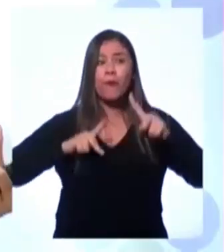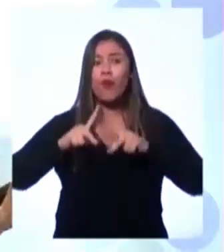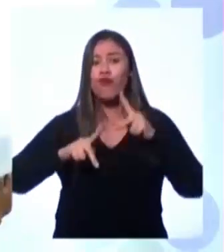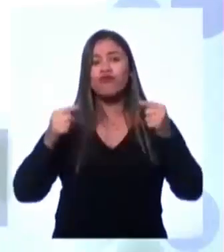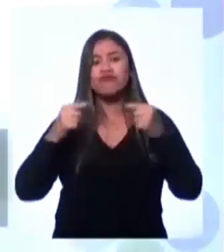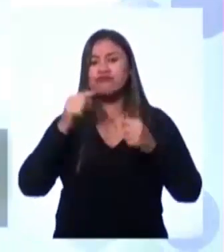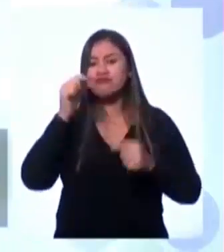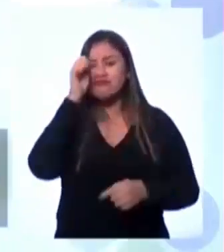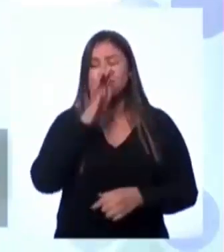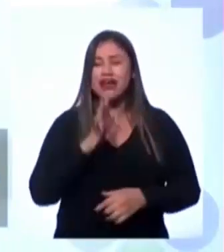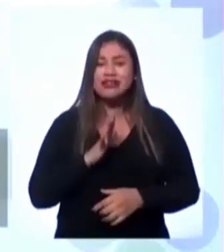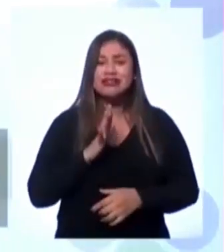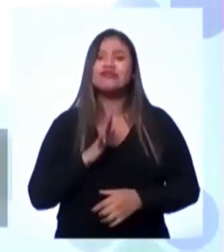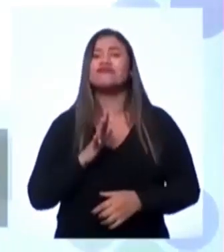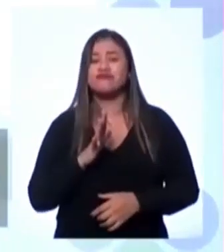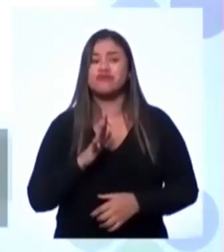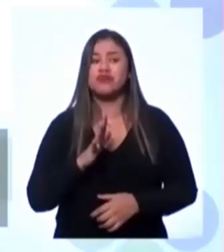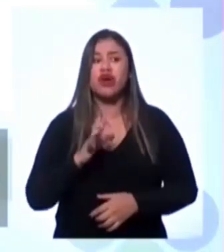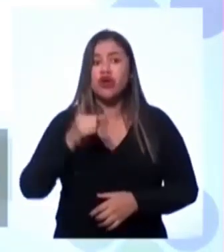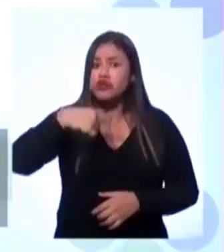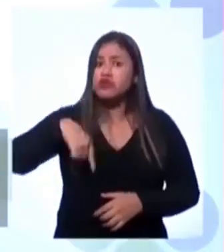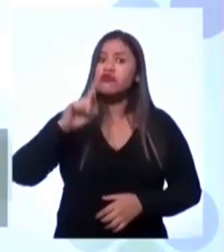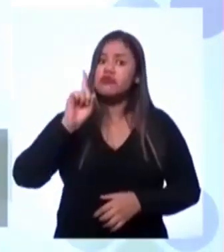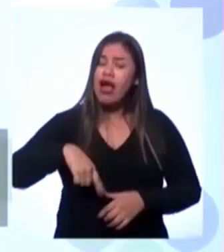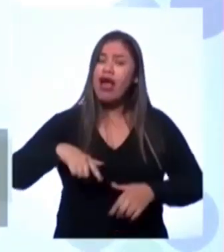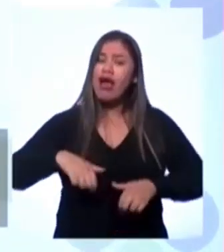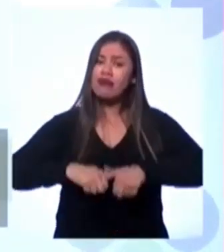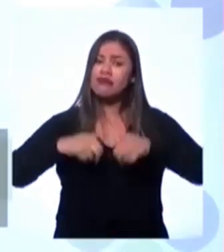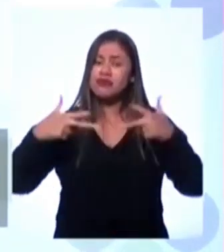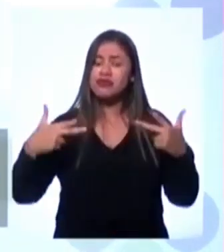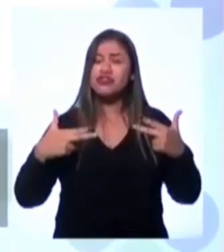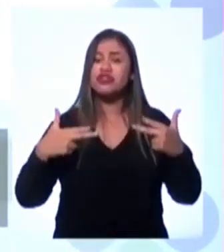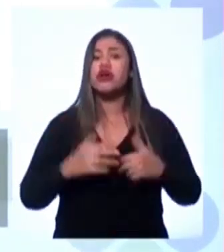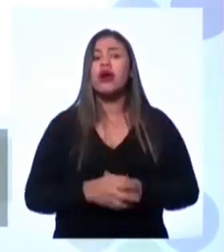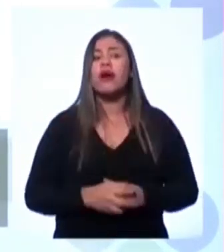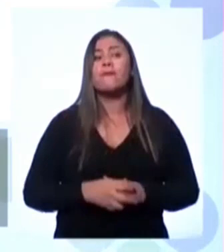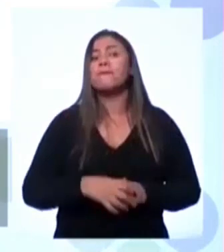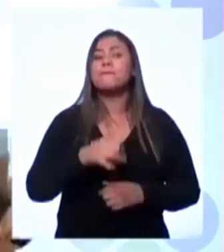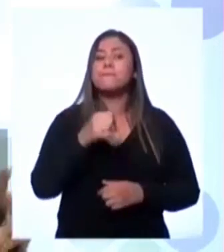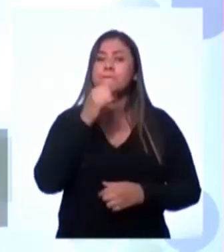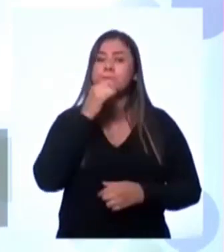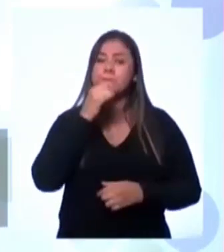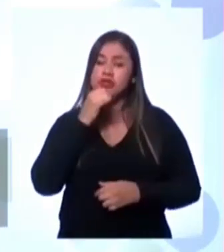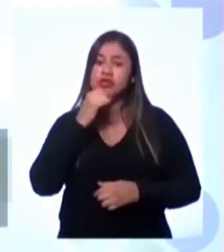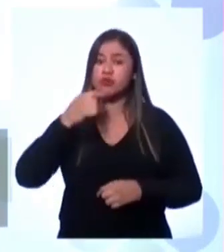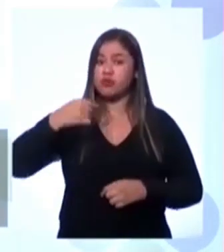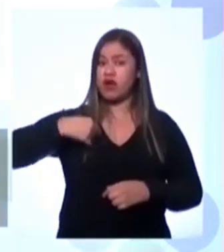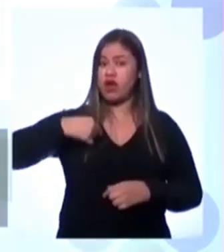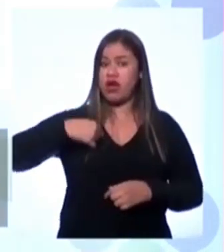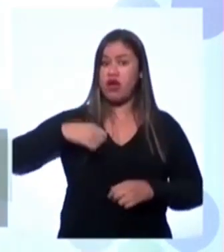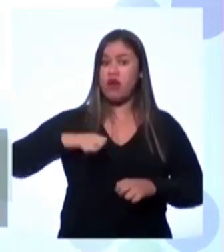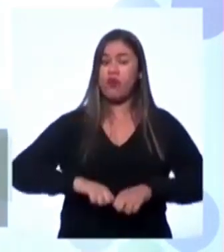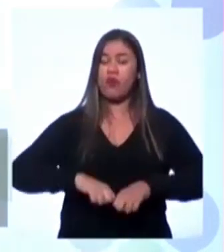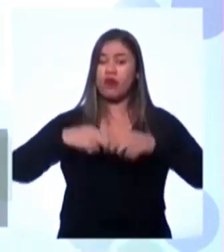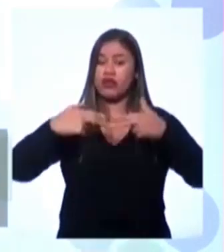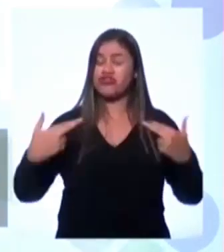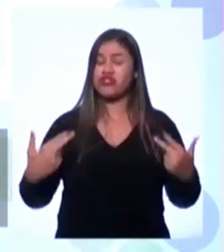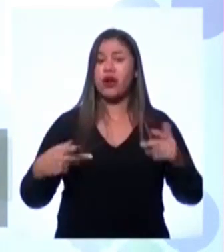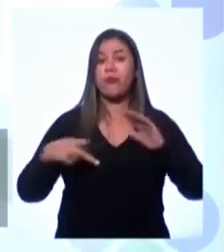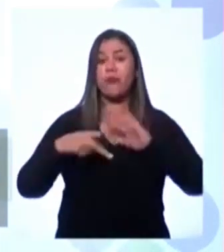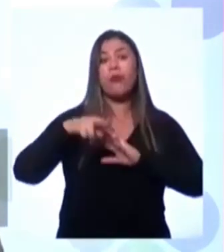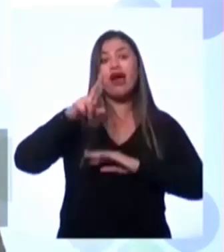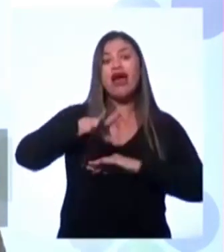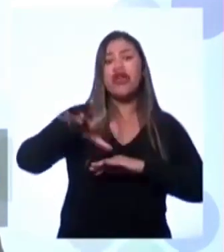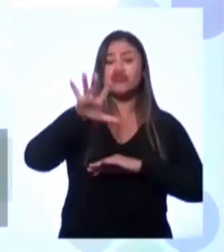Brasil. Nós temos uma etnia. Eu tenho uma etnia regional, quando eu falo que eu sou de Salvador.